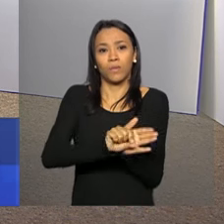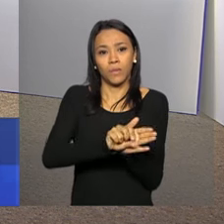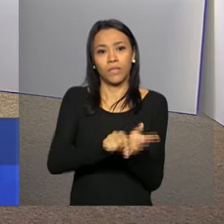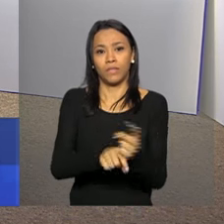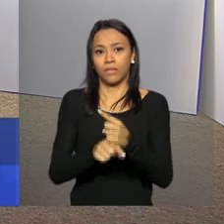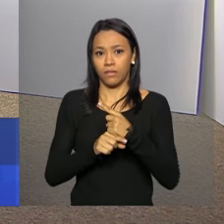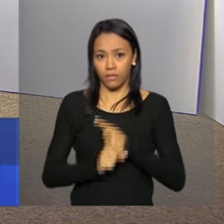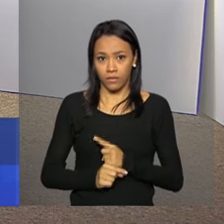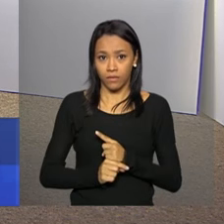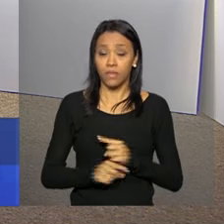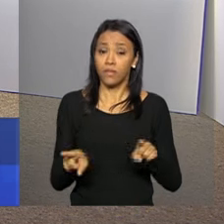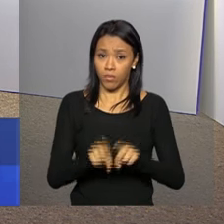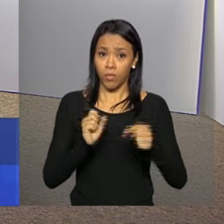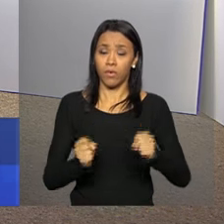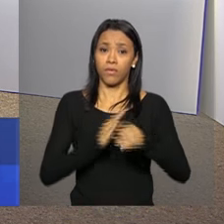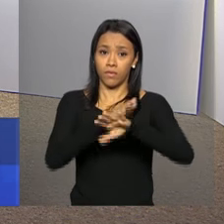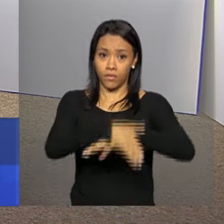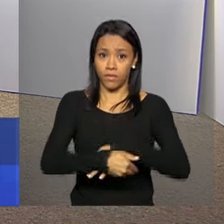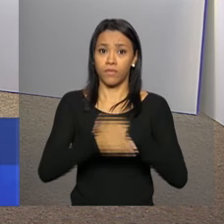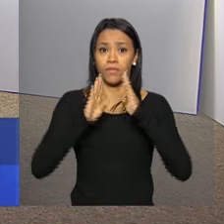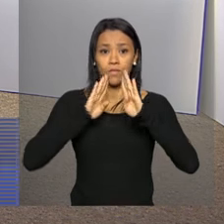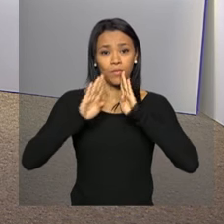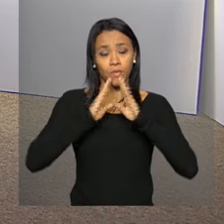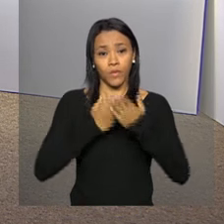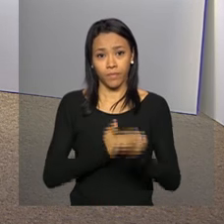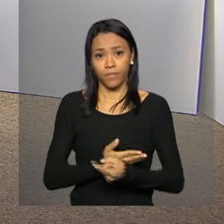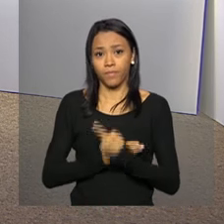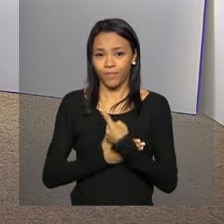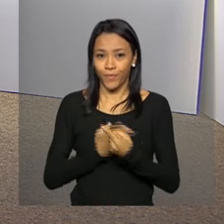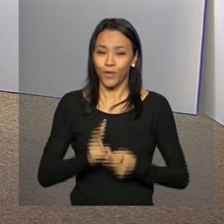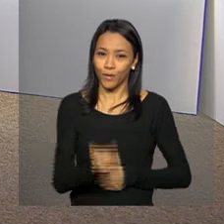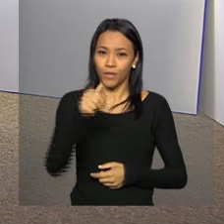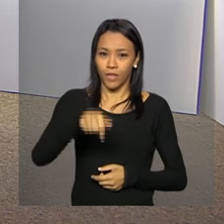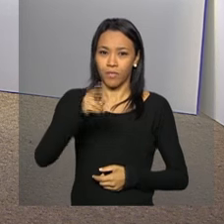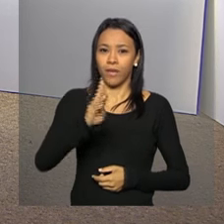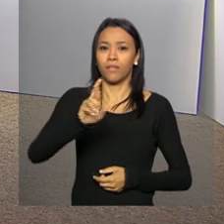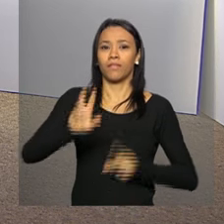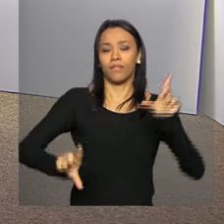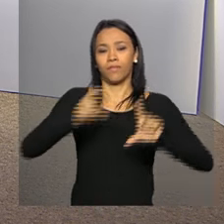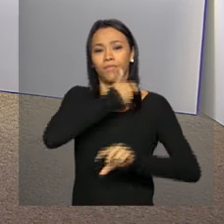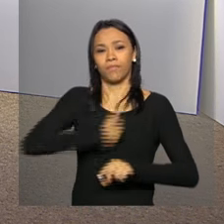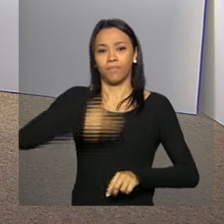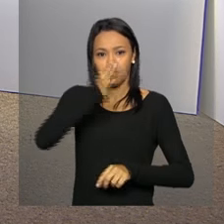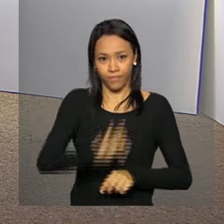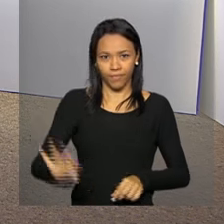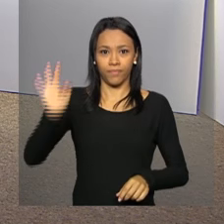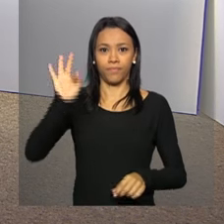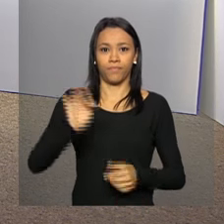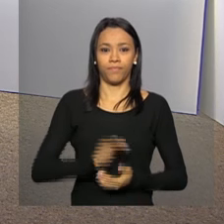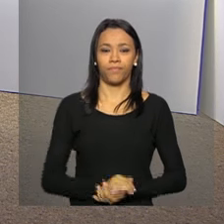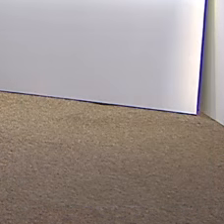Facebook.com.br e Facebook Continue com a gente. NBR, a TV do Governo Federal.